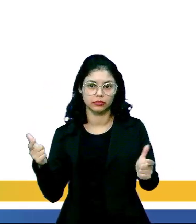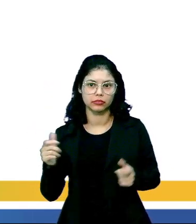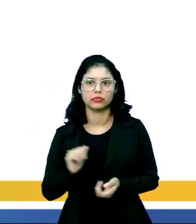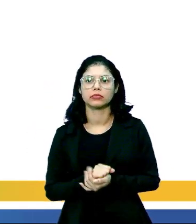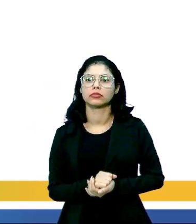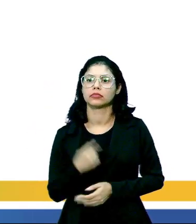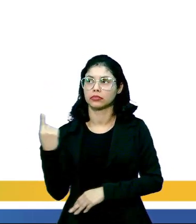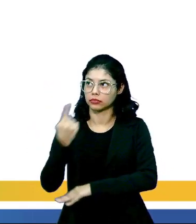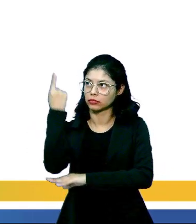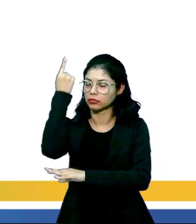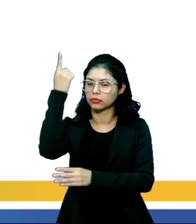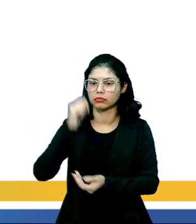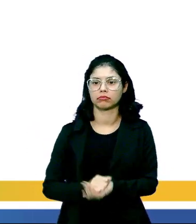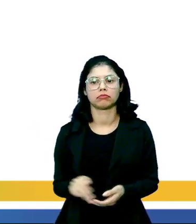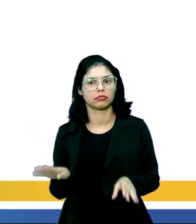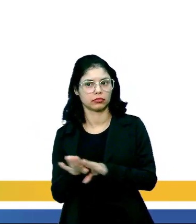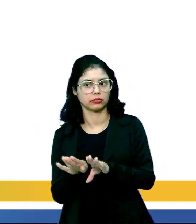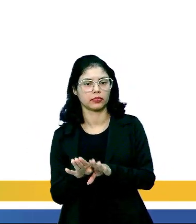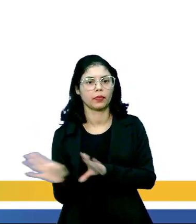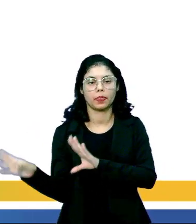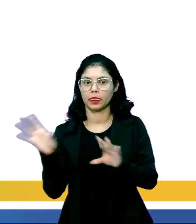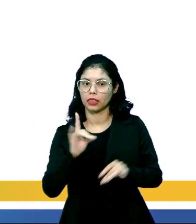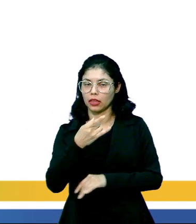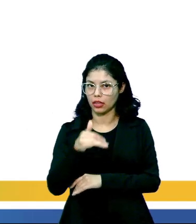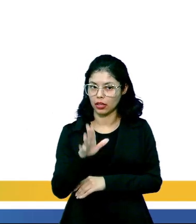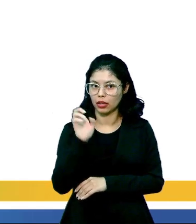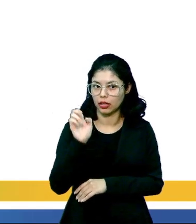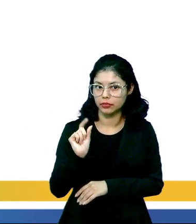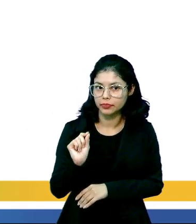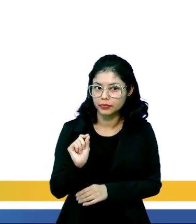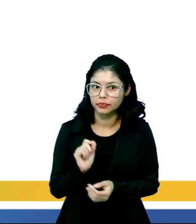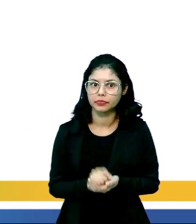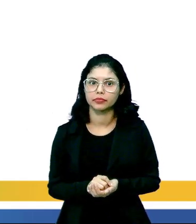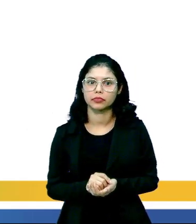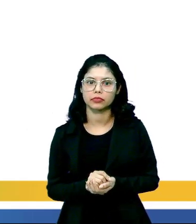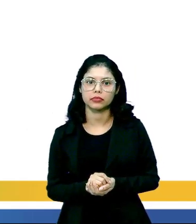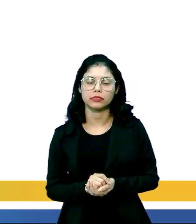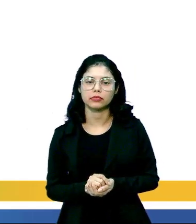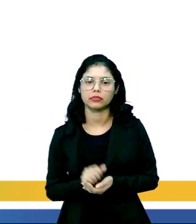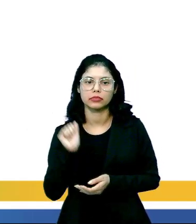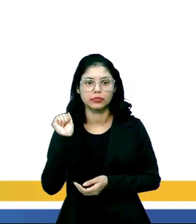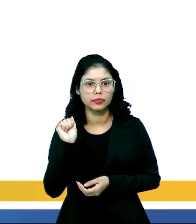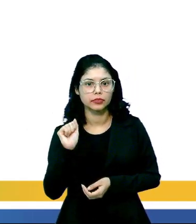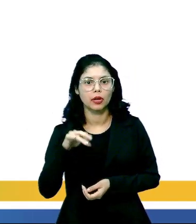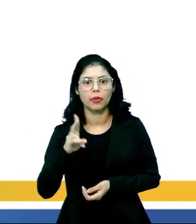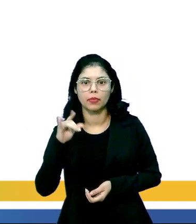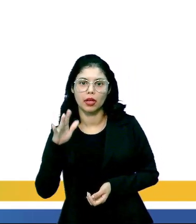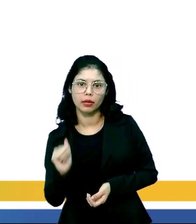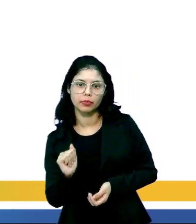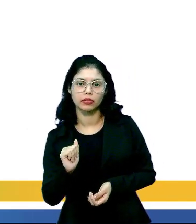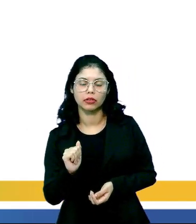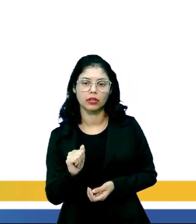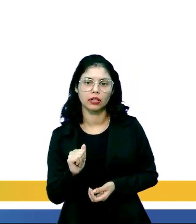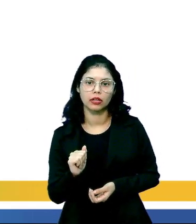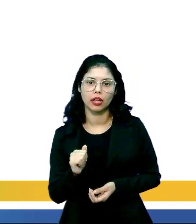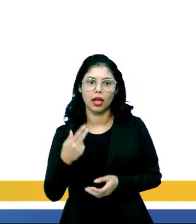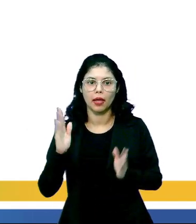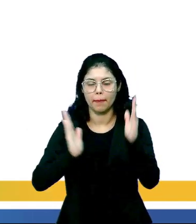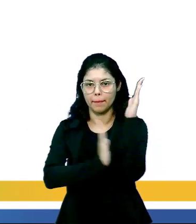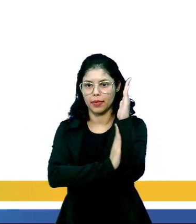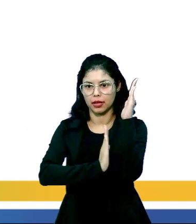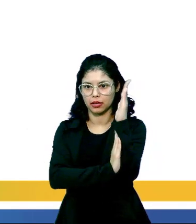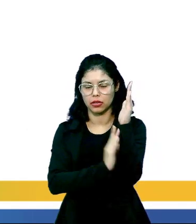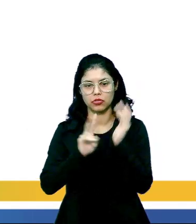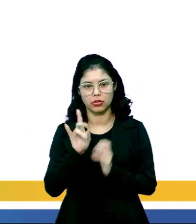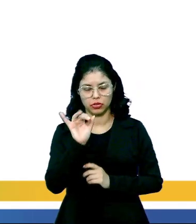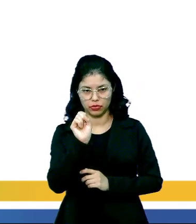de grande porte para o transporte de água através do chilema E. Alternativa A, bombeamento por contrações rítmicas